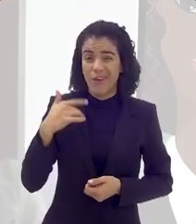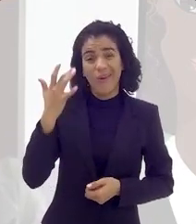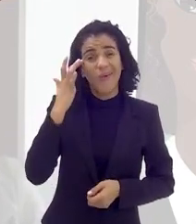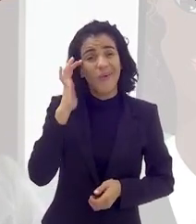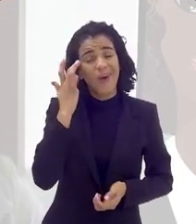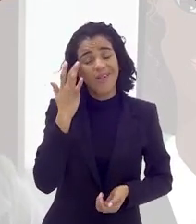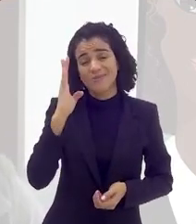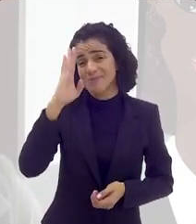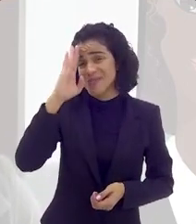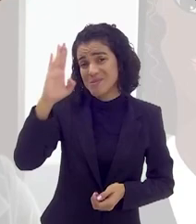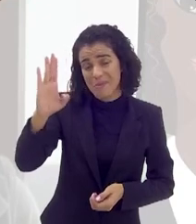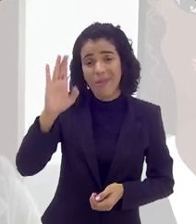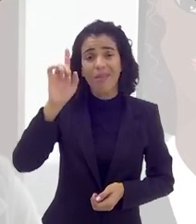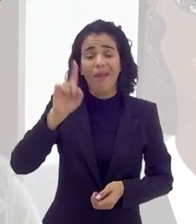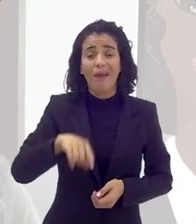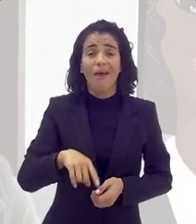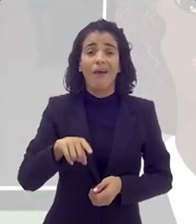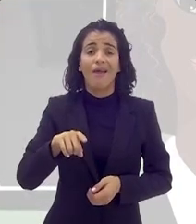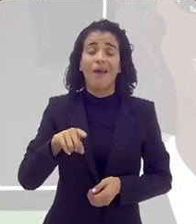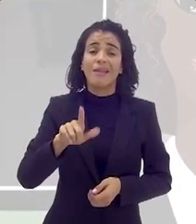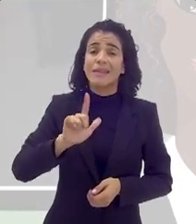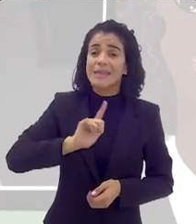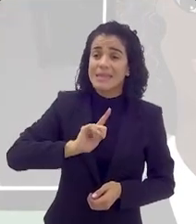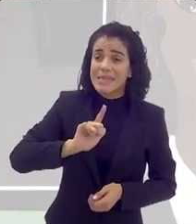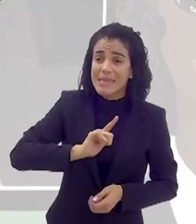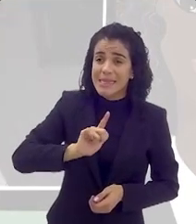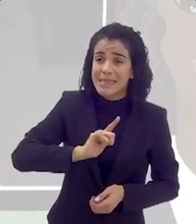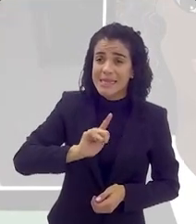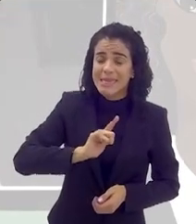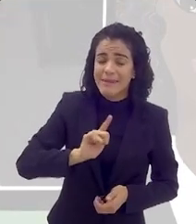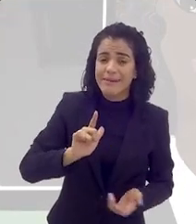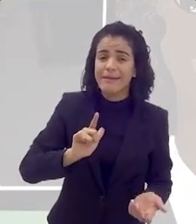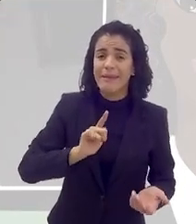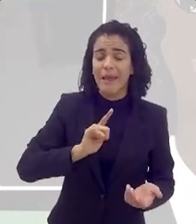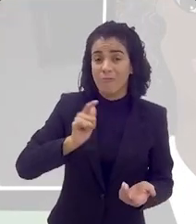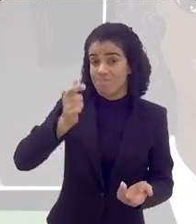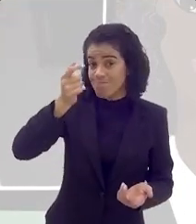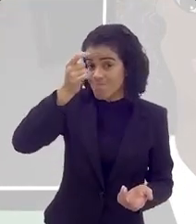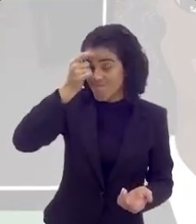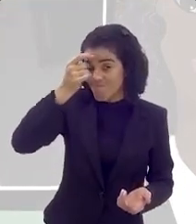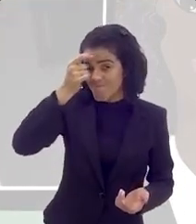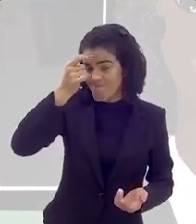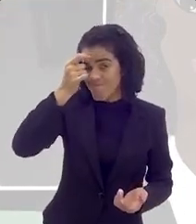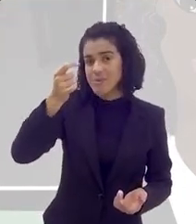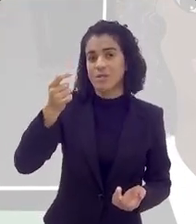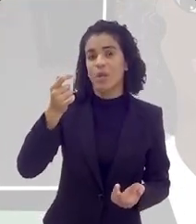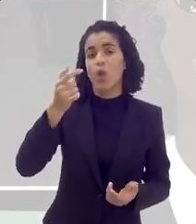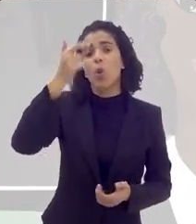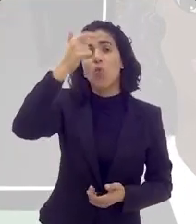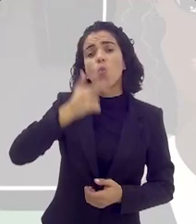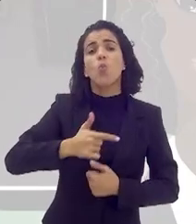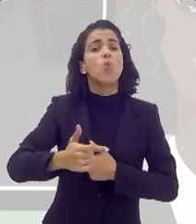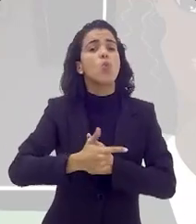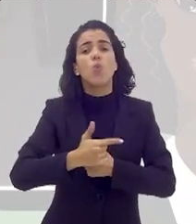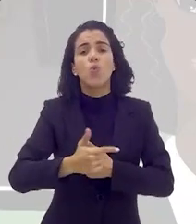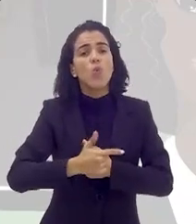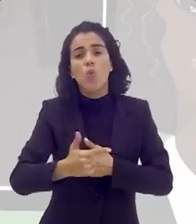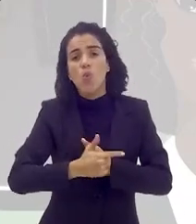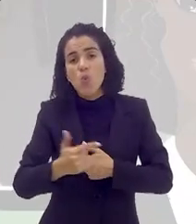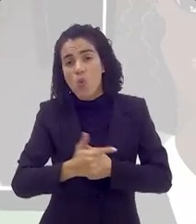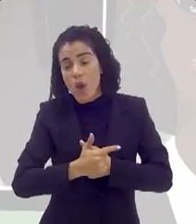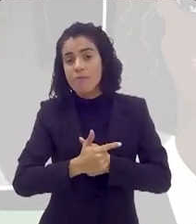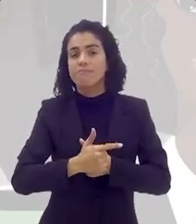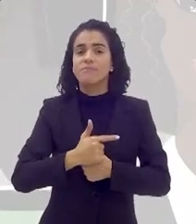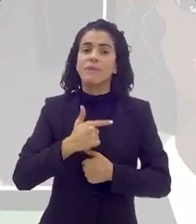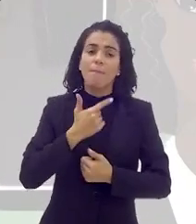Eu acho que é principalmente a gente ter a noção do nosso papel, que